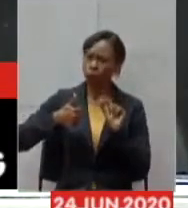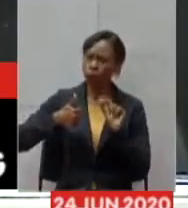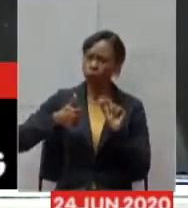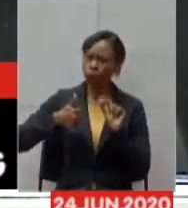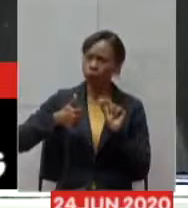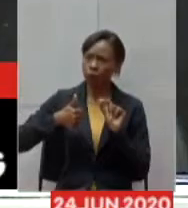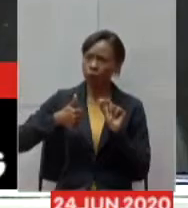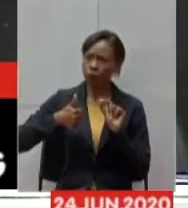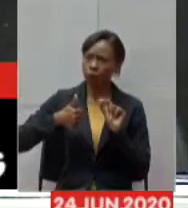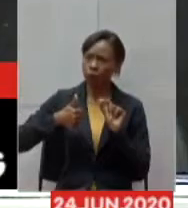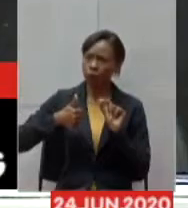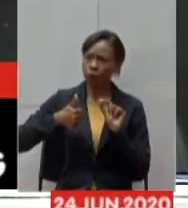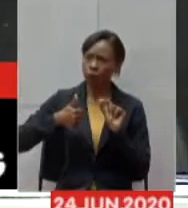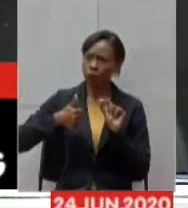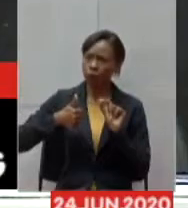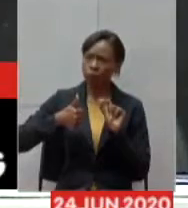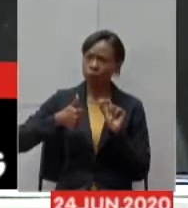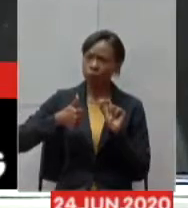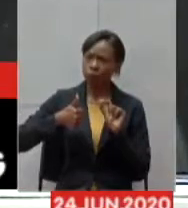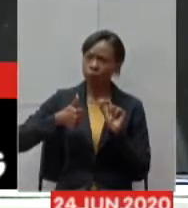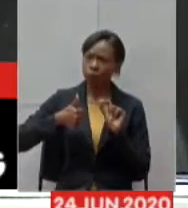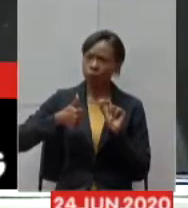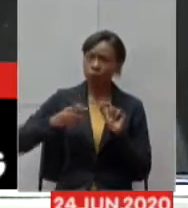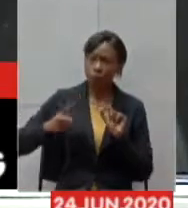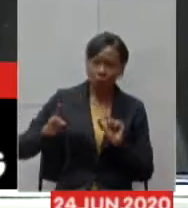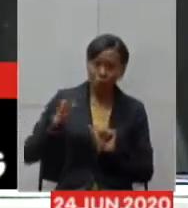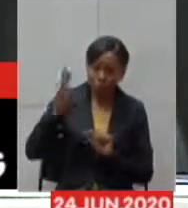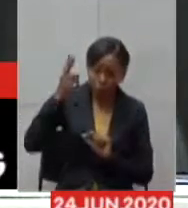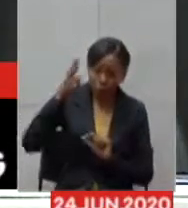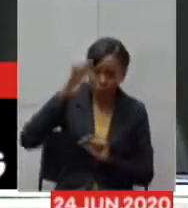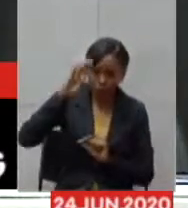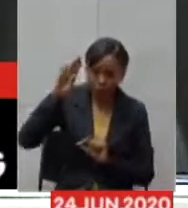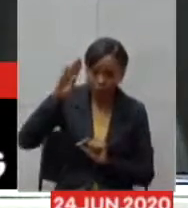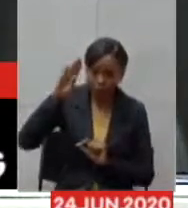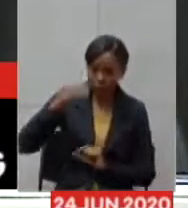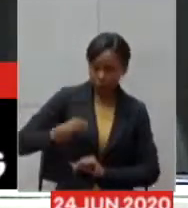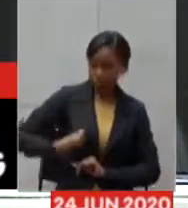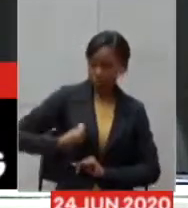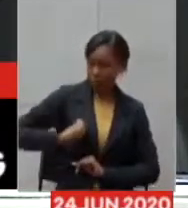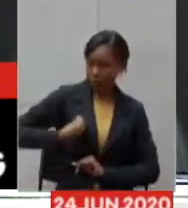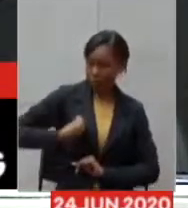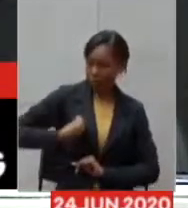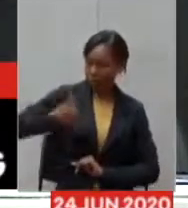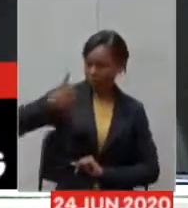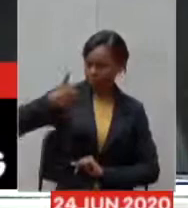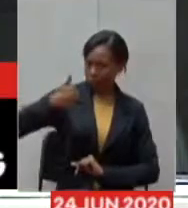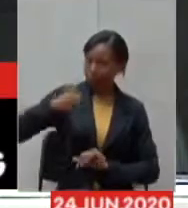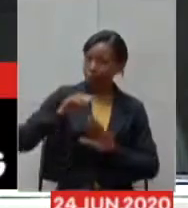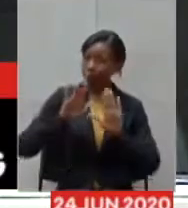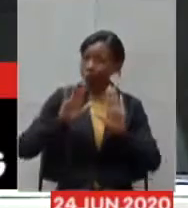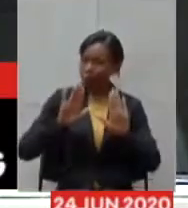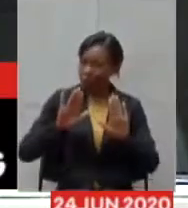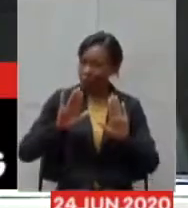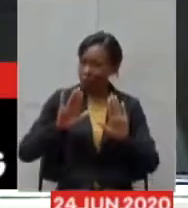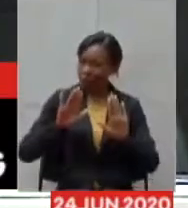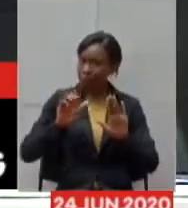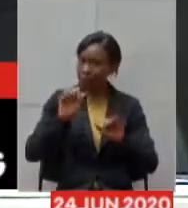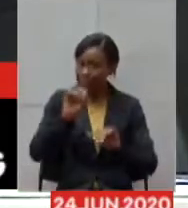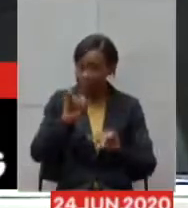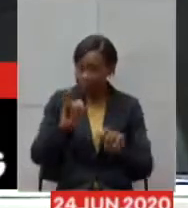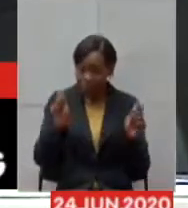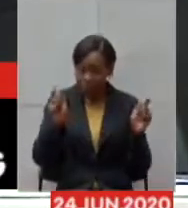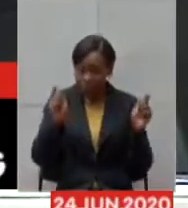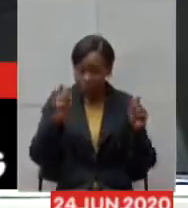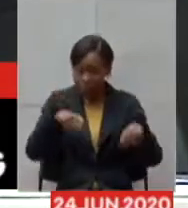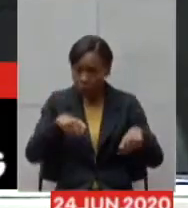o valor maior que é a vida mas se for possível salvar vidas